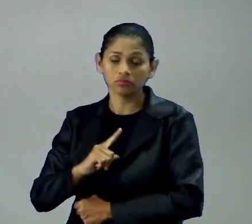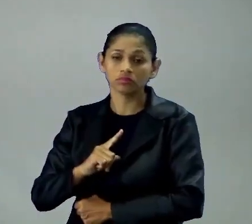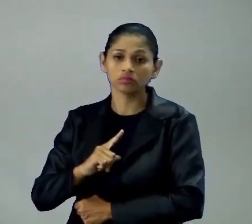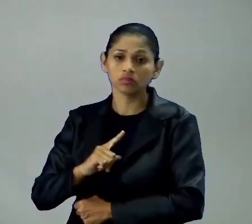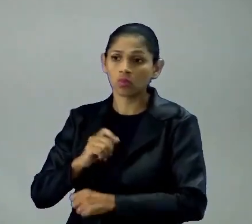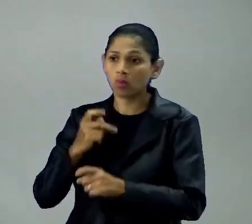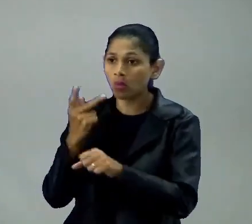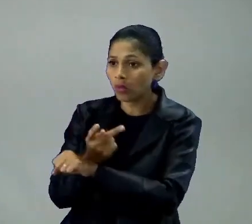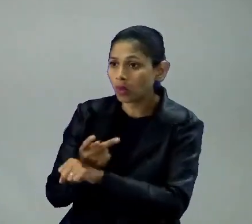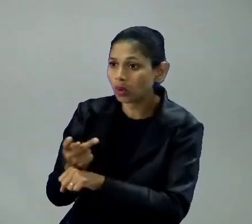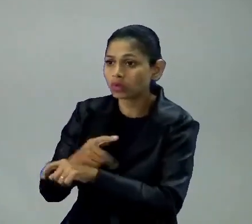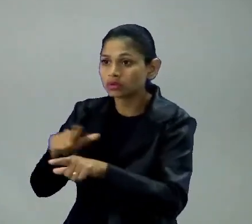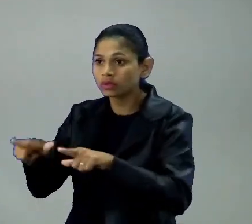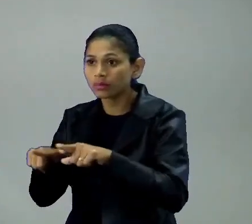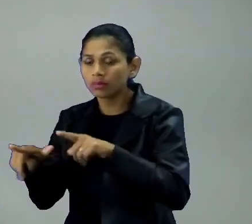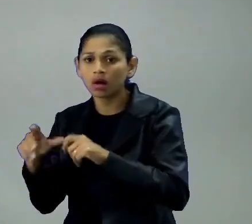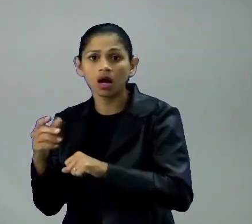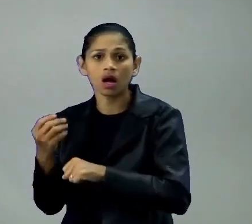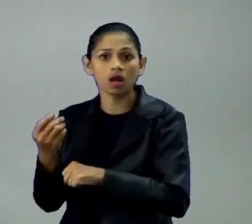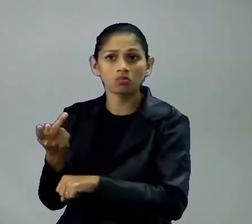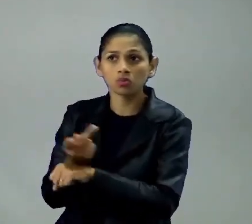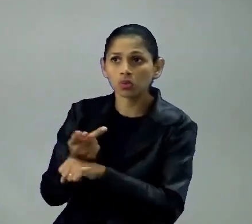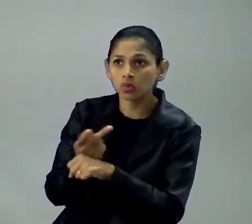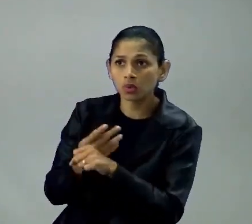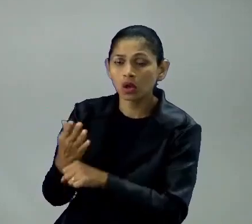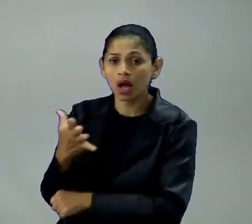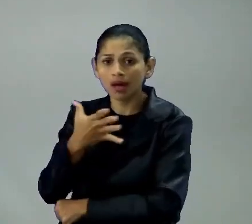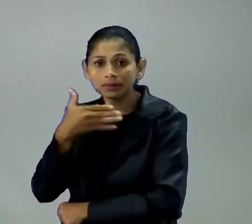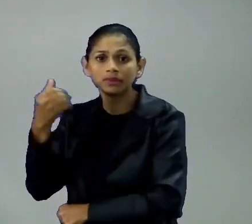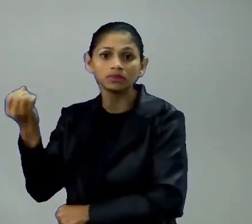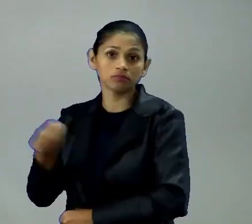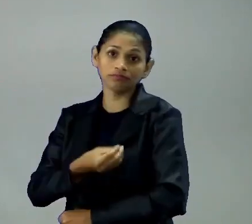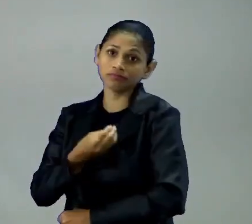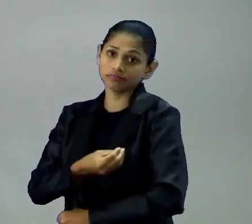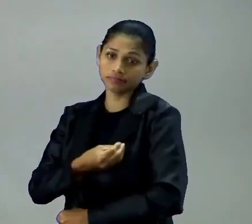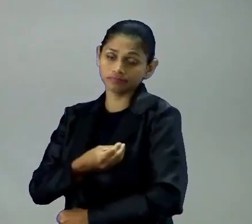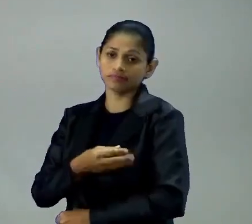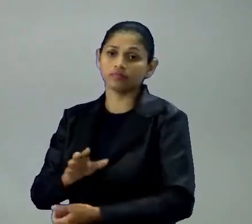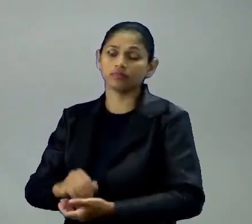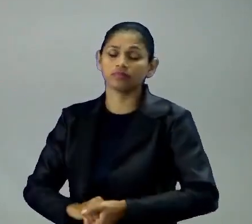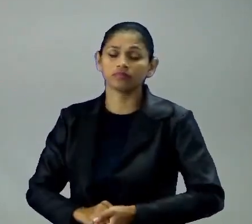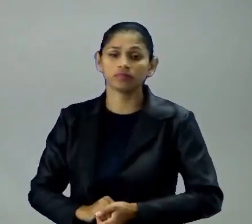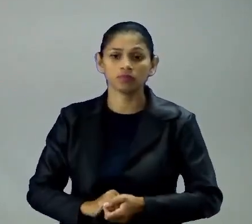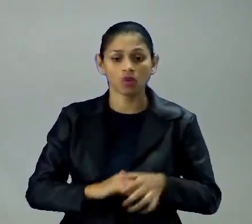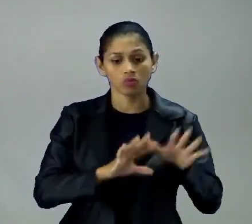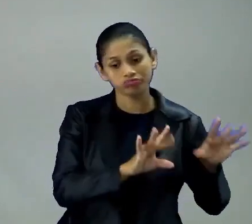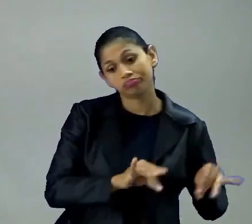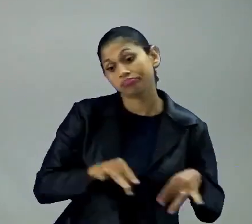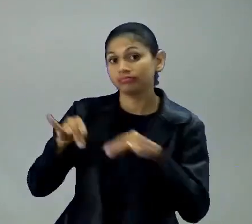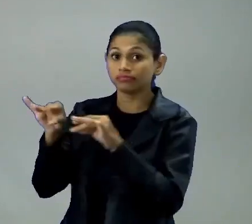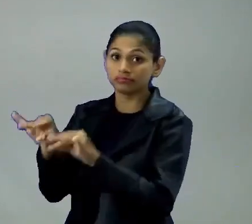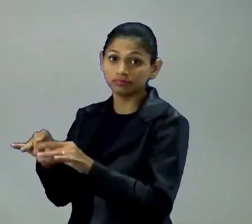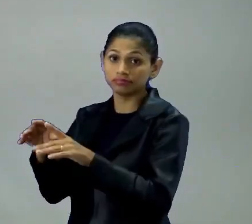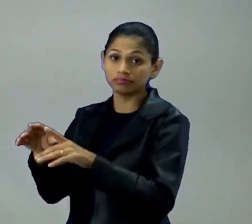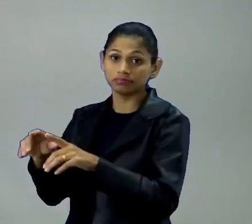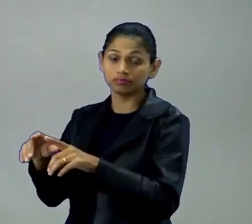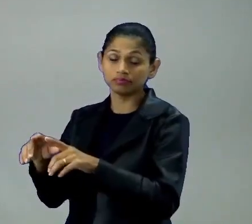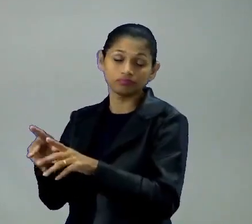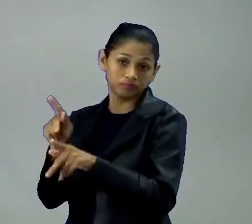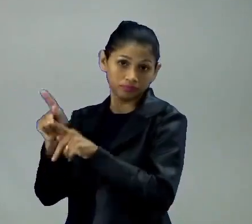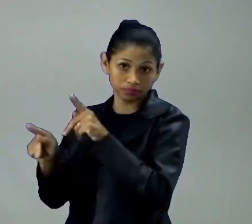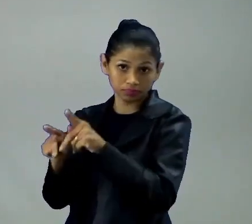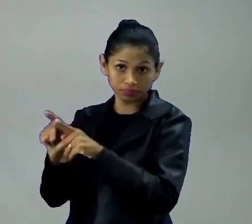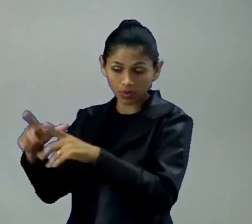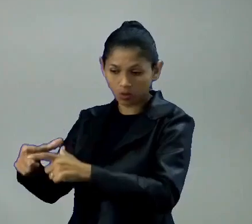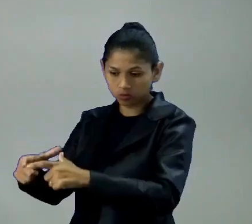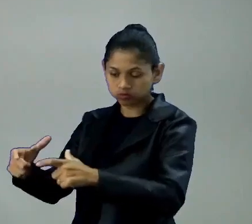que aconteceu. E aí aconteceu o quê? Né, essa migração do campo, do campo para as cidades, né, a população foi